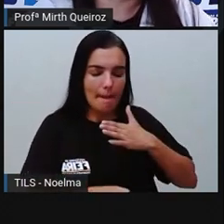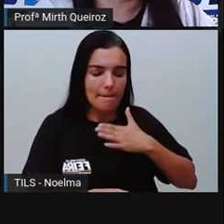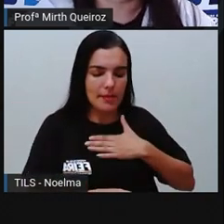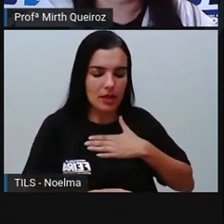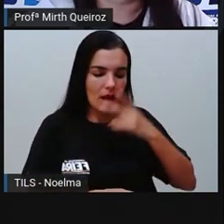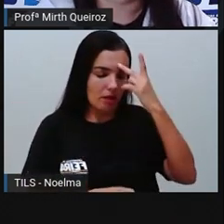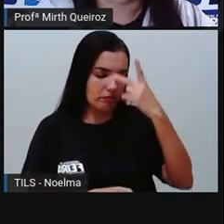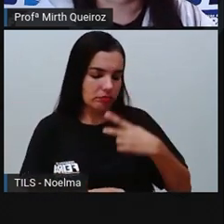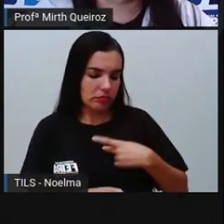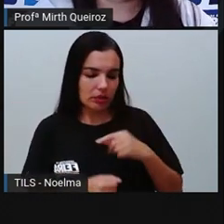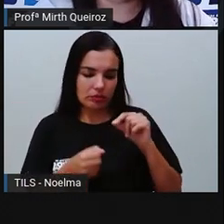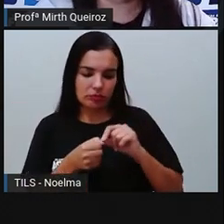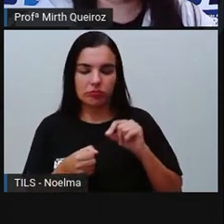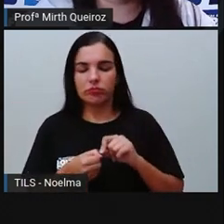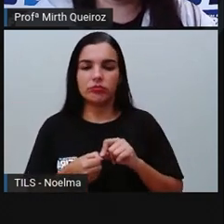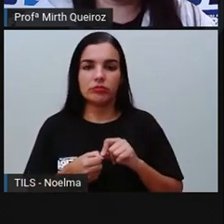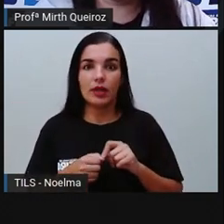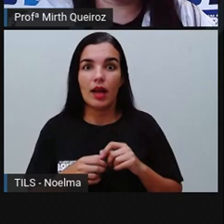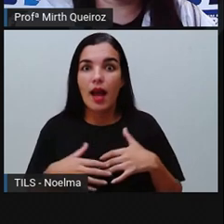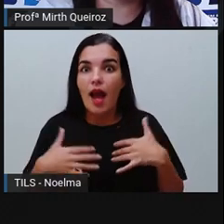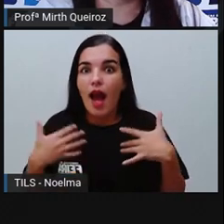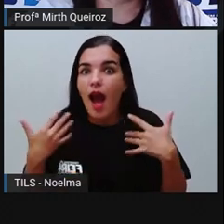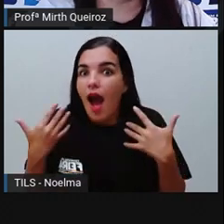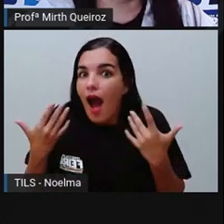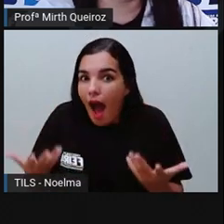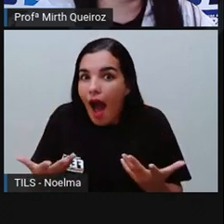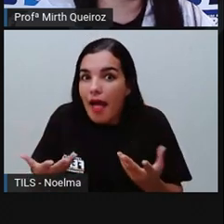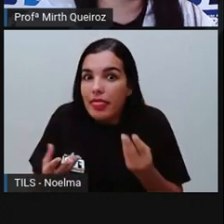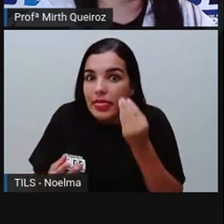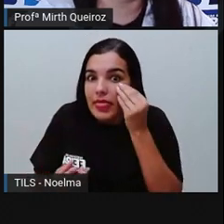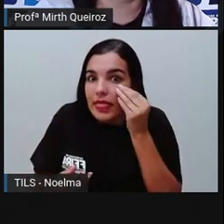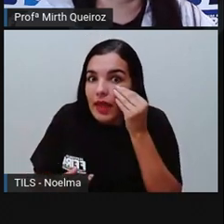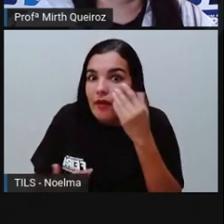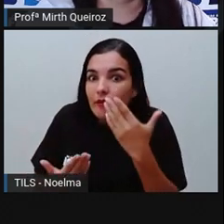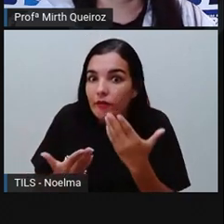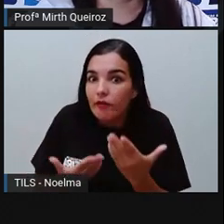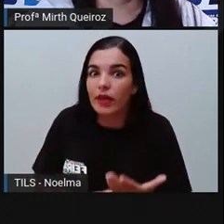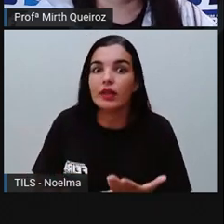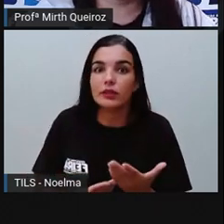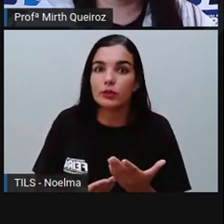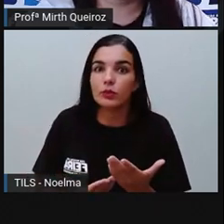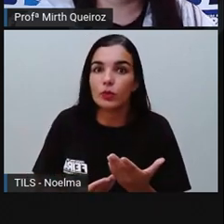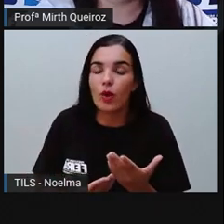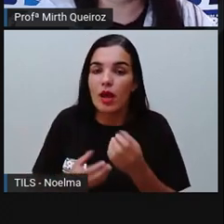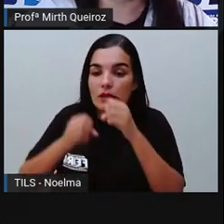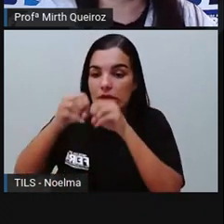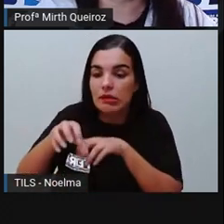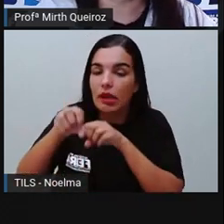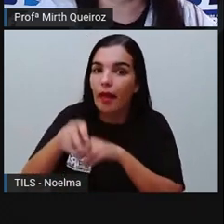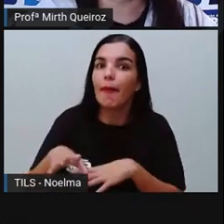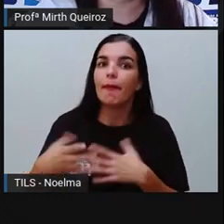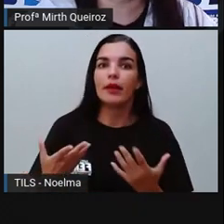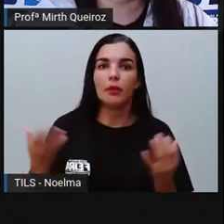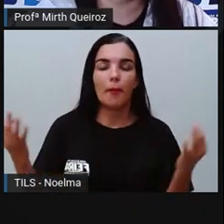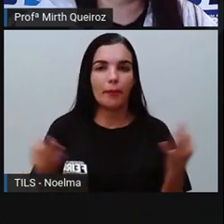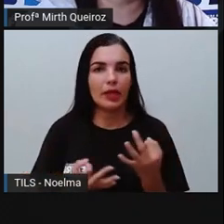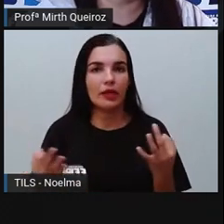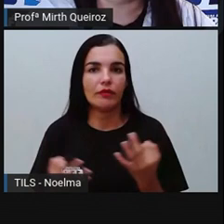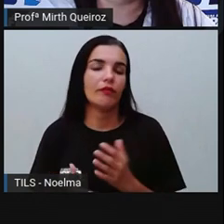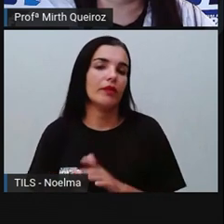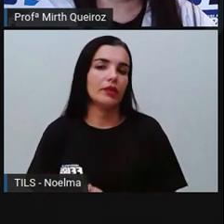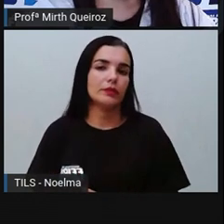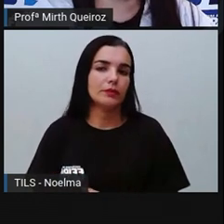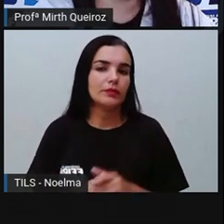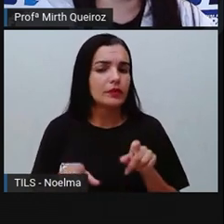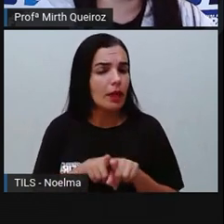parte, anta. Olha que lição o Beija-Flo, ele deu na anta e ele traz essa lição para a gente